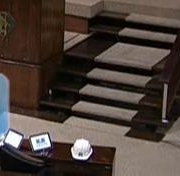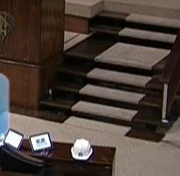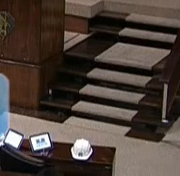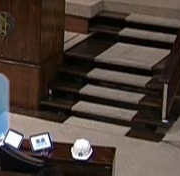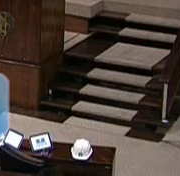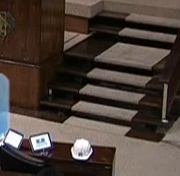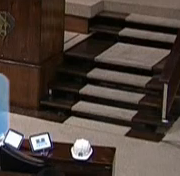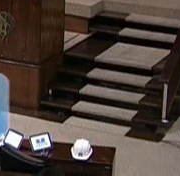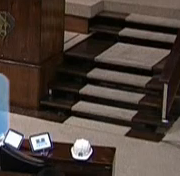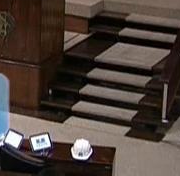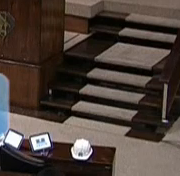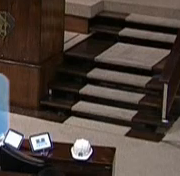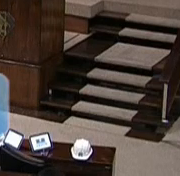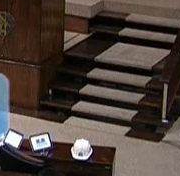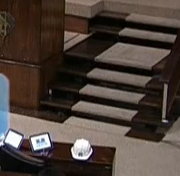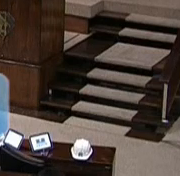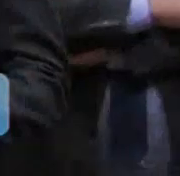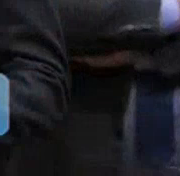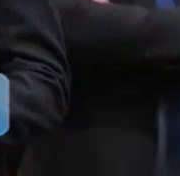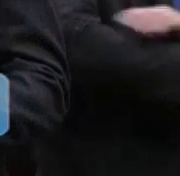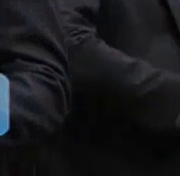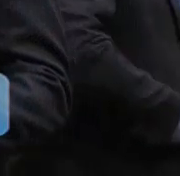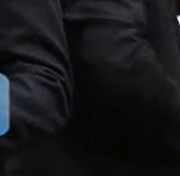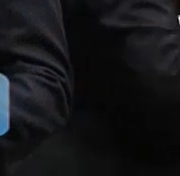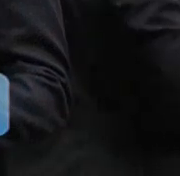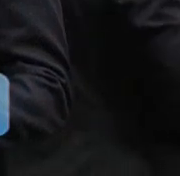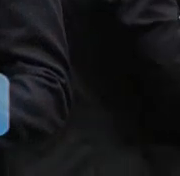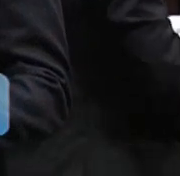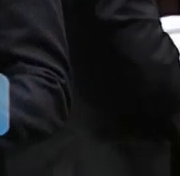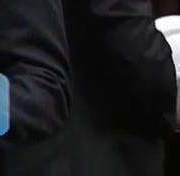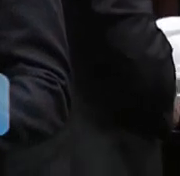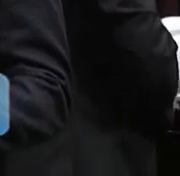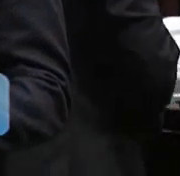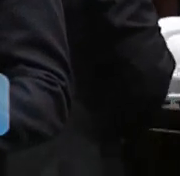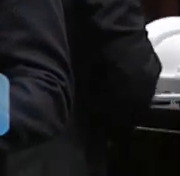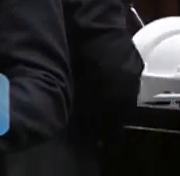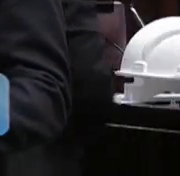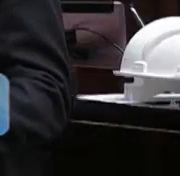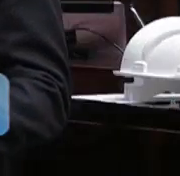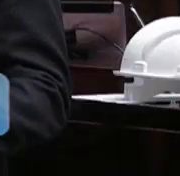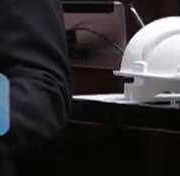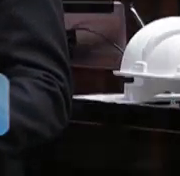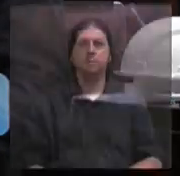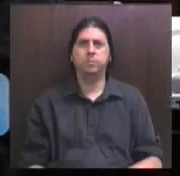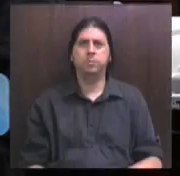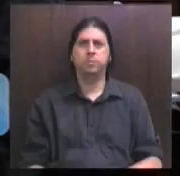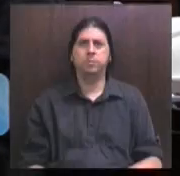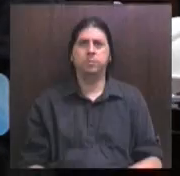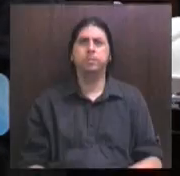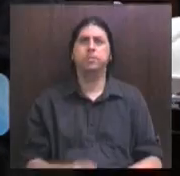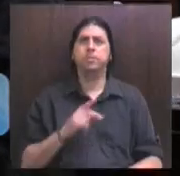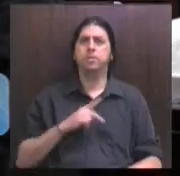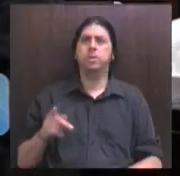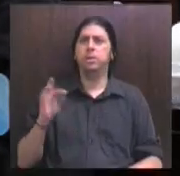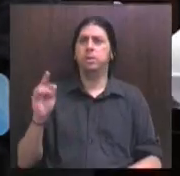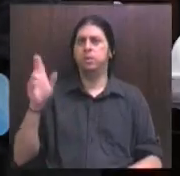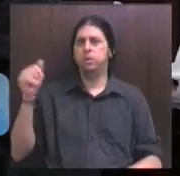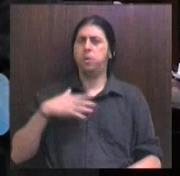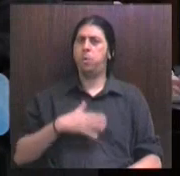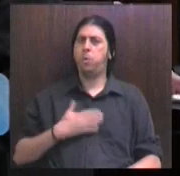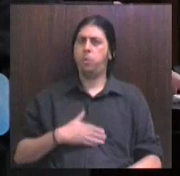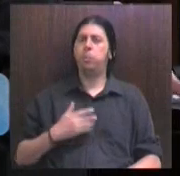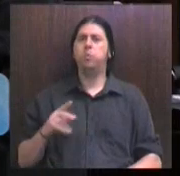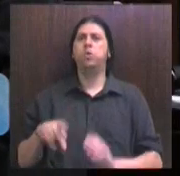Quero saudar o presidente Tadeu Birajara Rodrigues, vice-presidente do